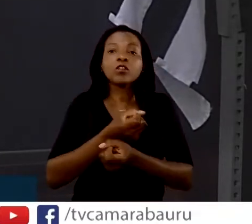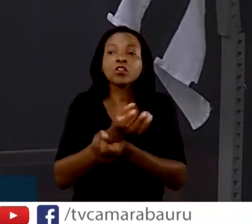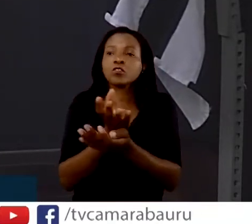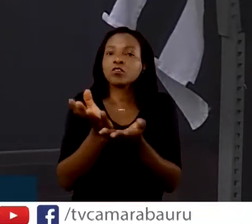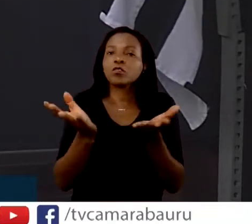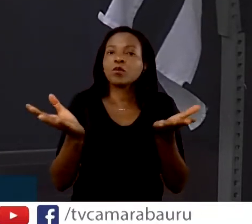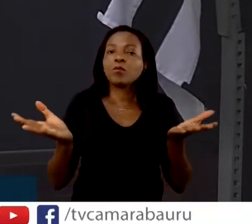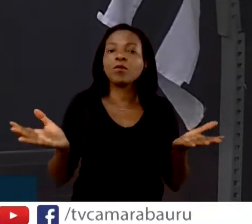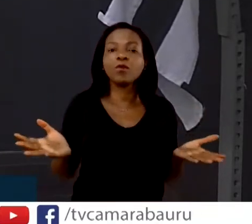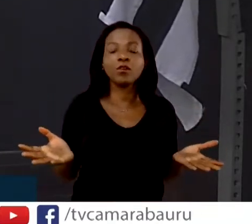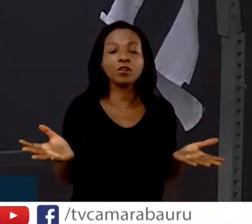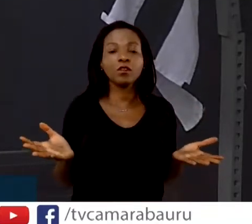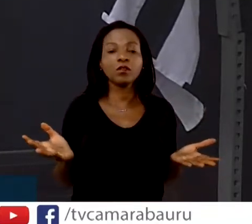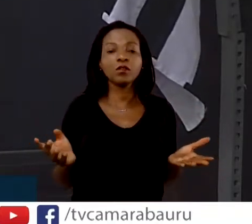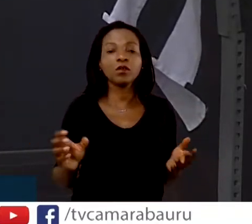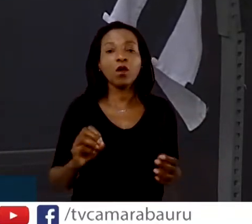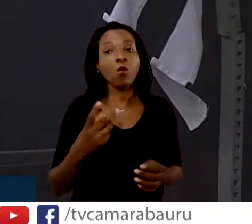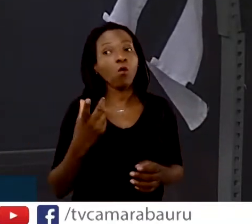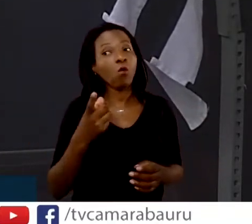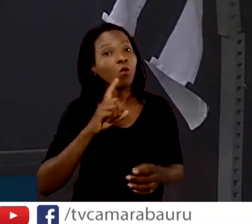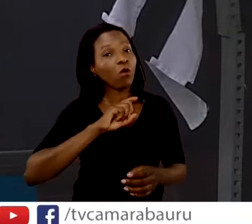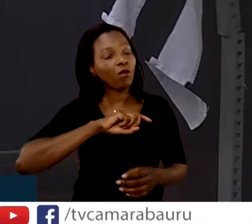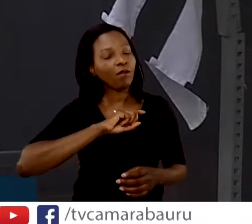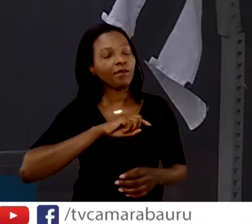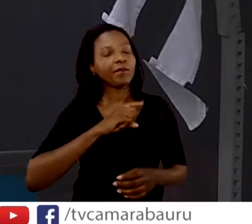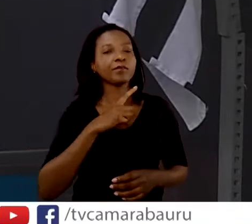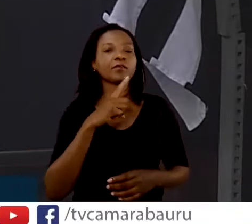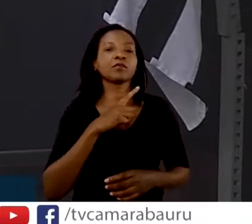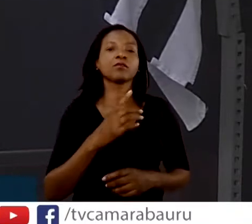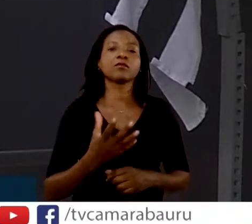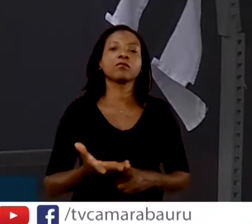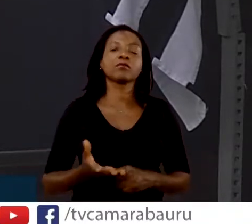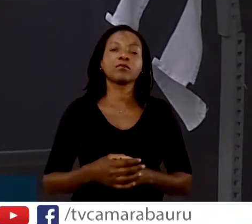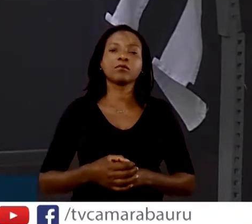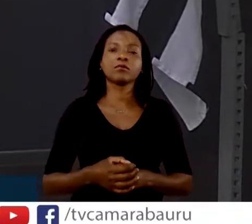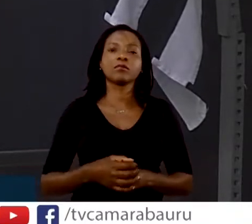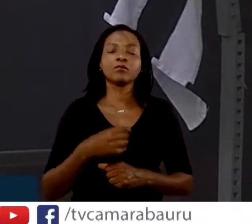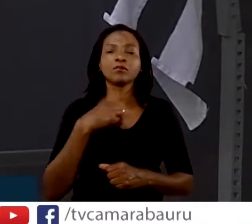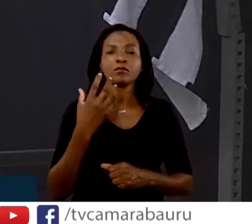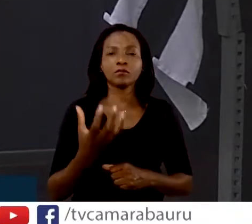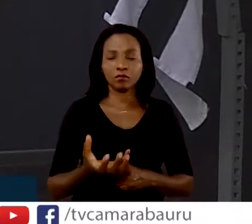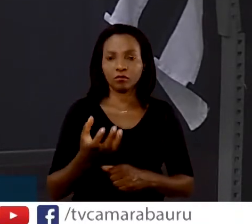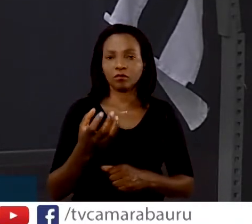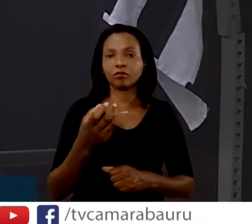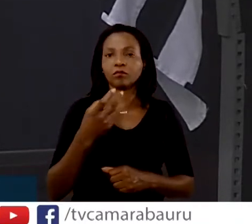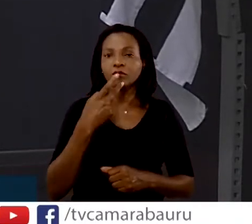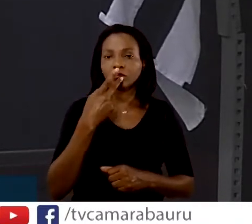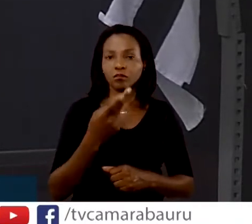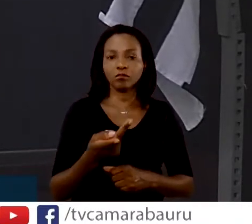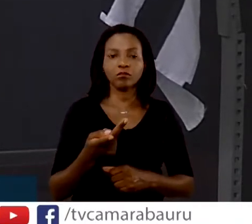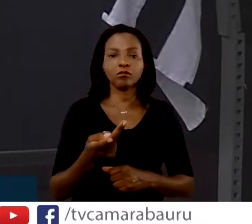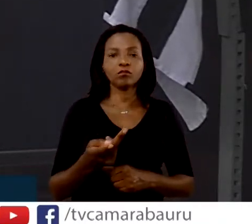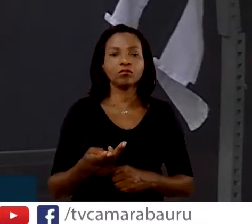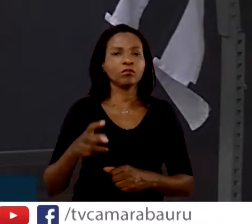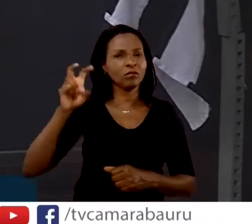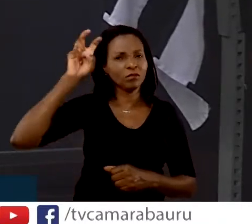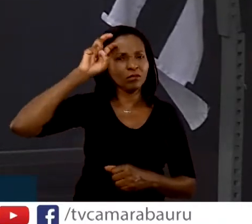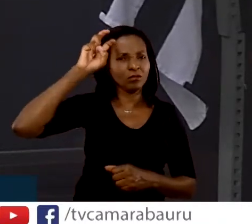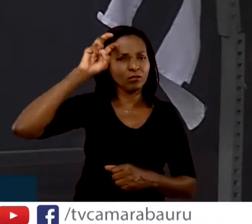outras intenções. Mas, eu quero compartilhar com os senhores que, nessa última quinta-feira,